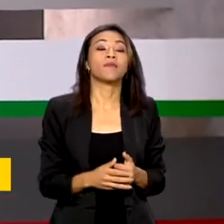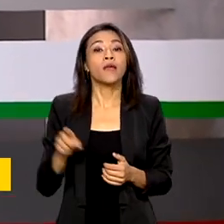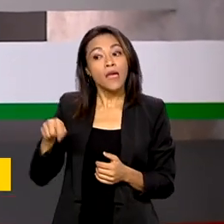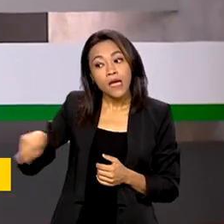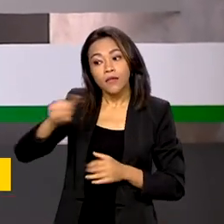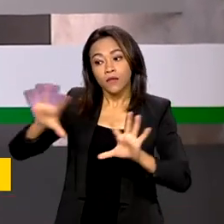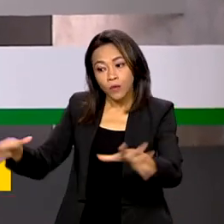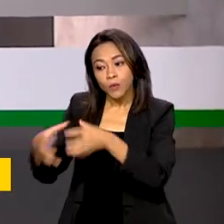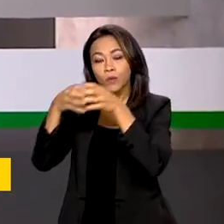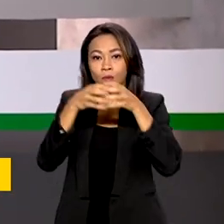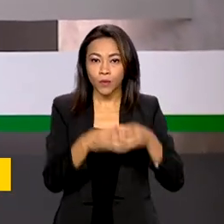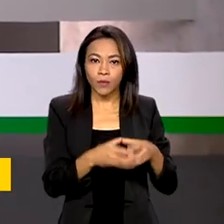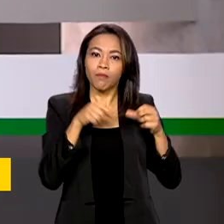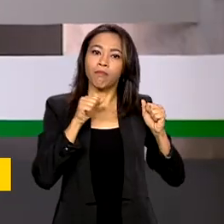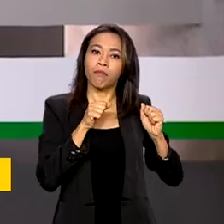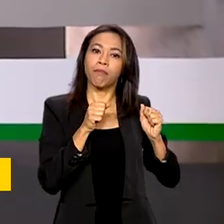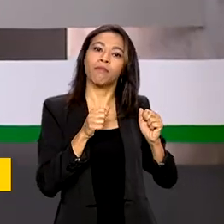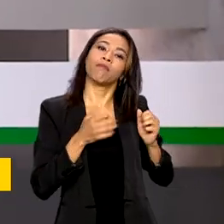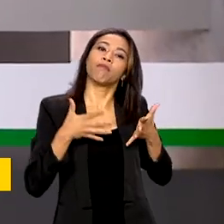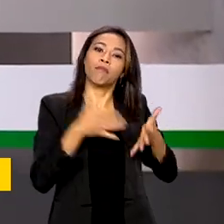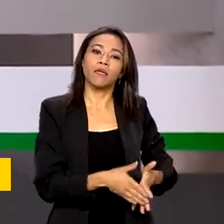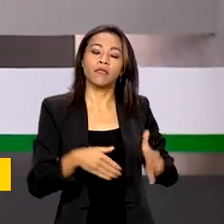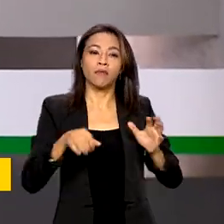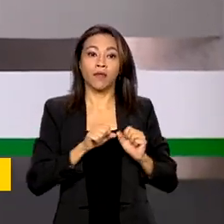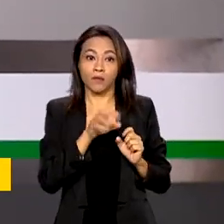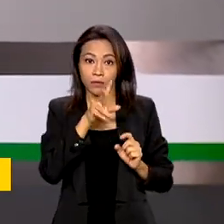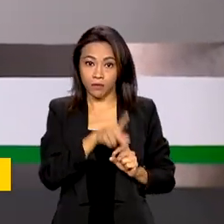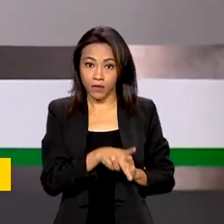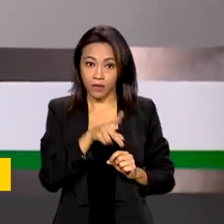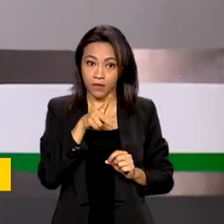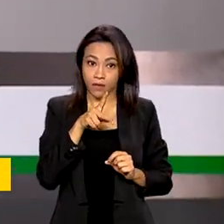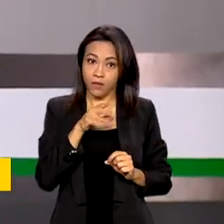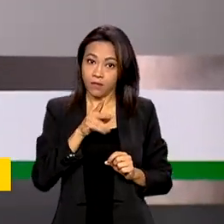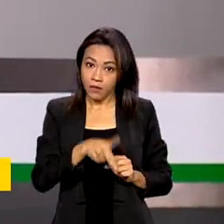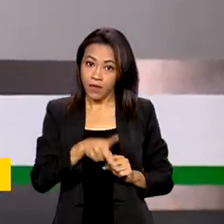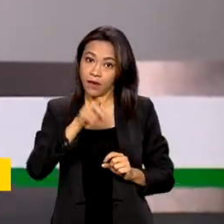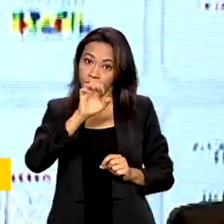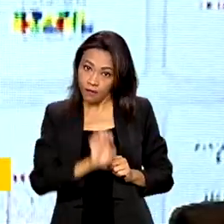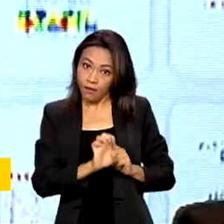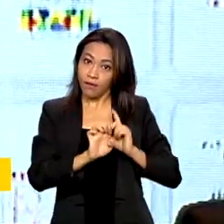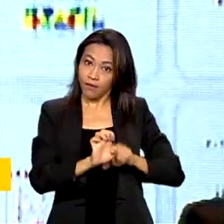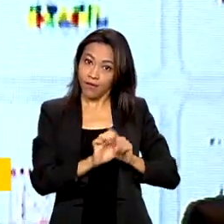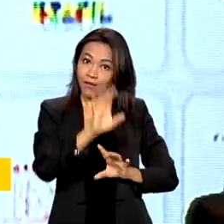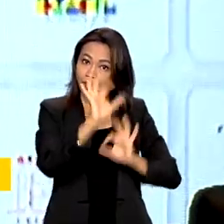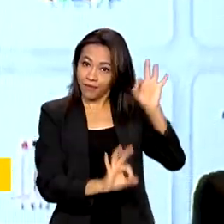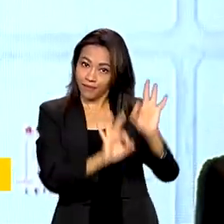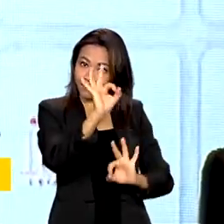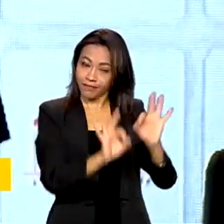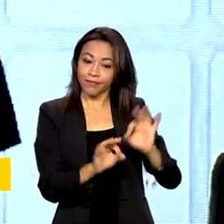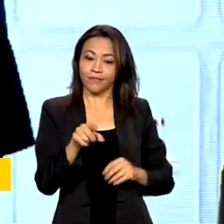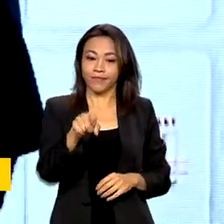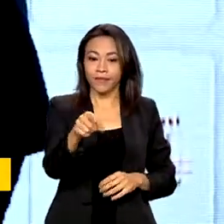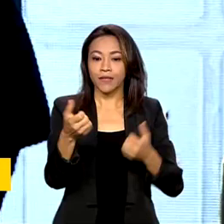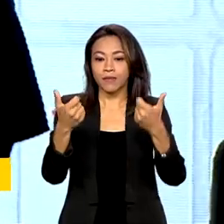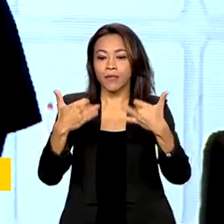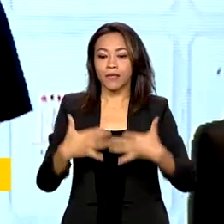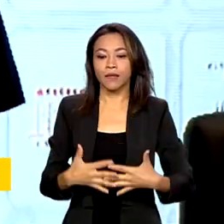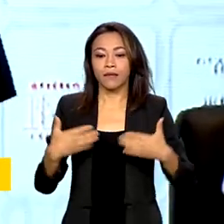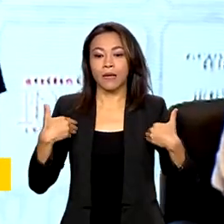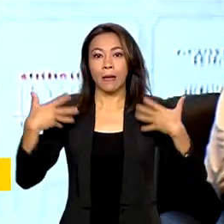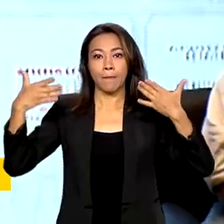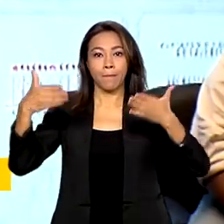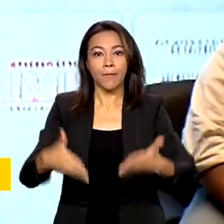participar do Plano Plurianual de Educação, que terá contribuições da sociedade. A participação social,